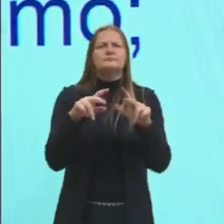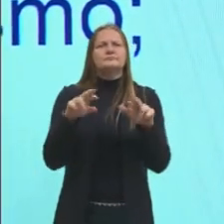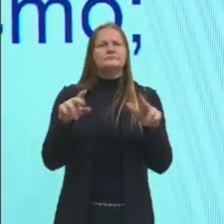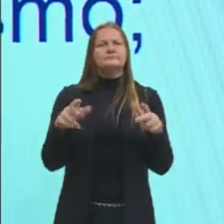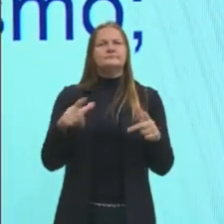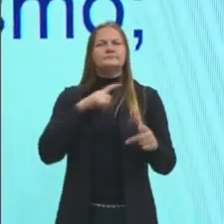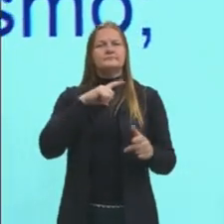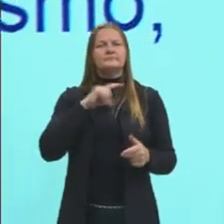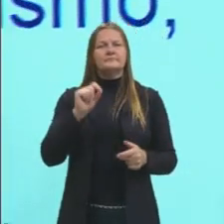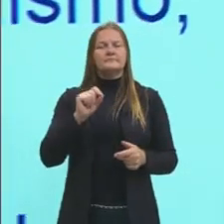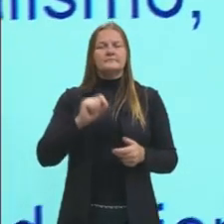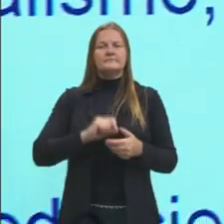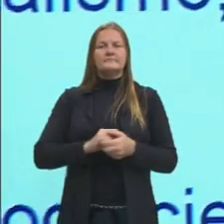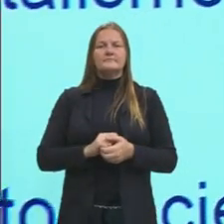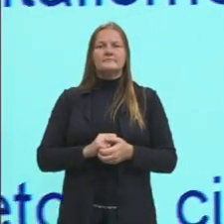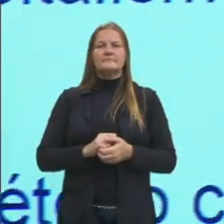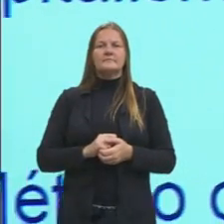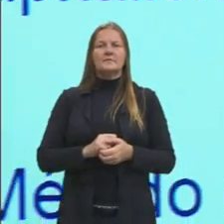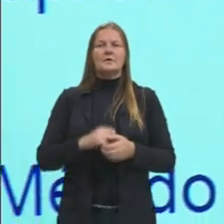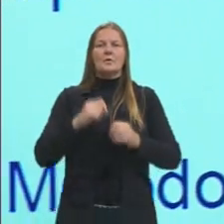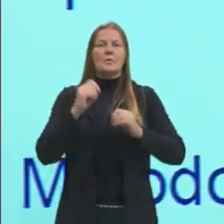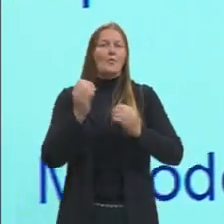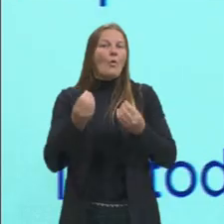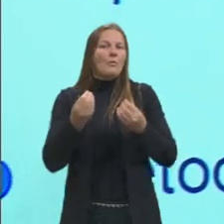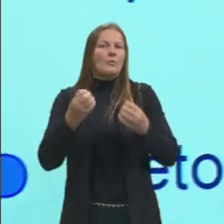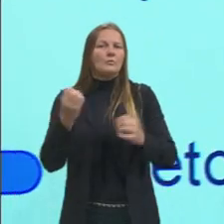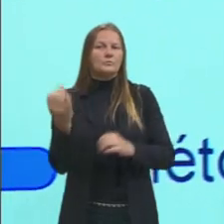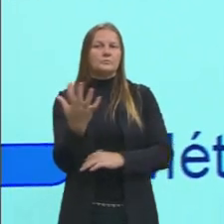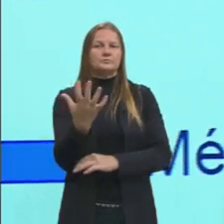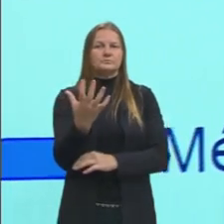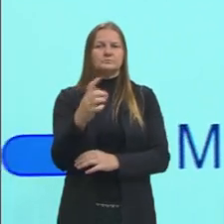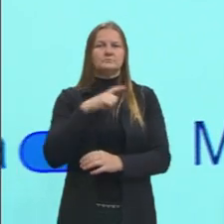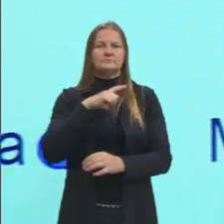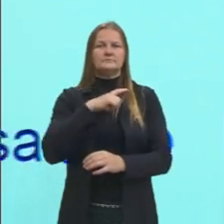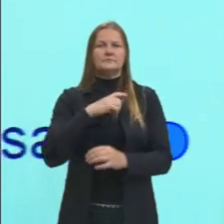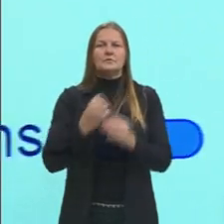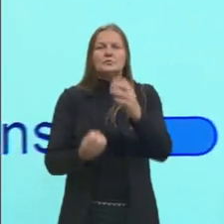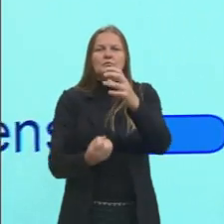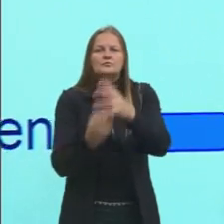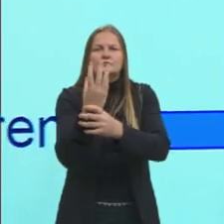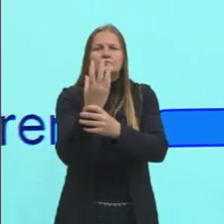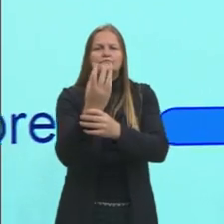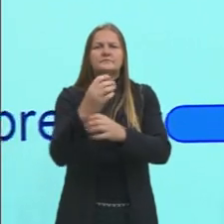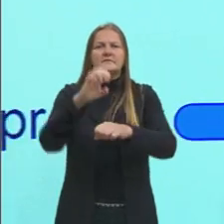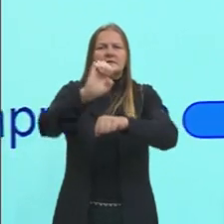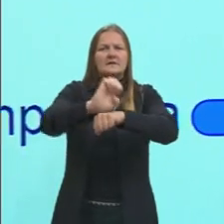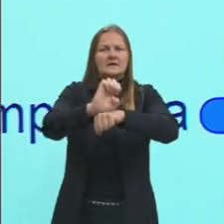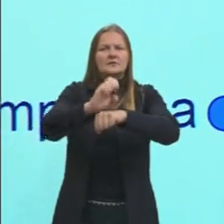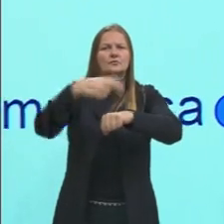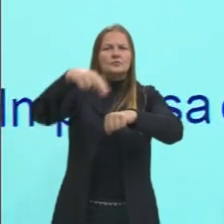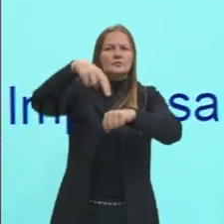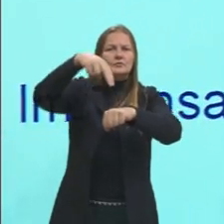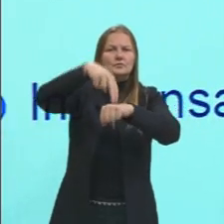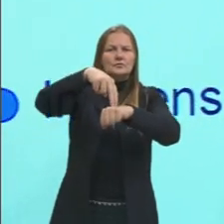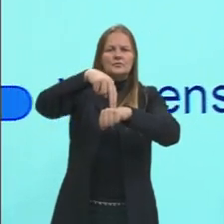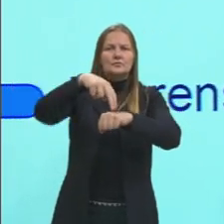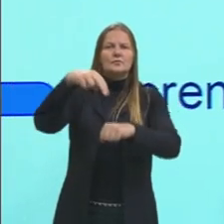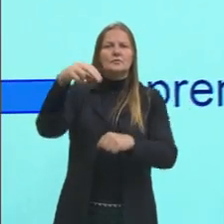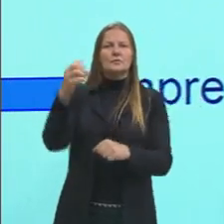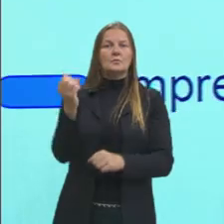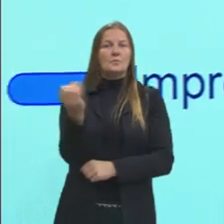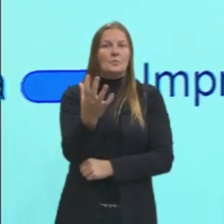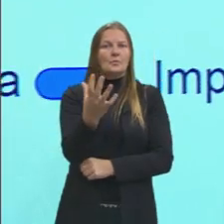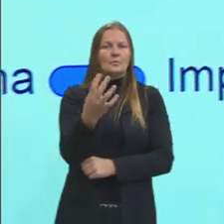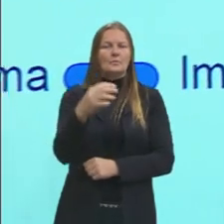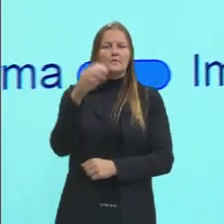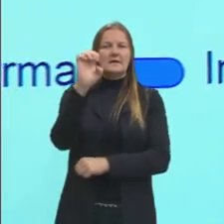desencadear a modernidade. Olha só. Por exemplo, o surgimento dos Estados Nacionais. Os Estados Nacionais Modernos. Por